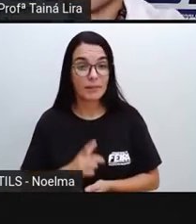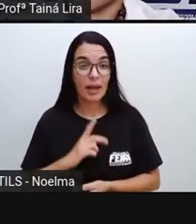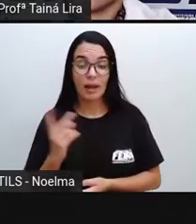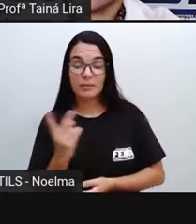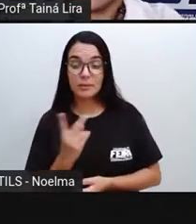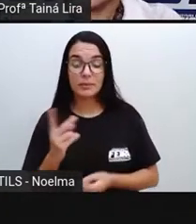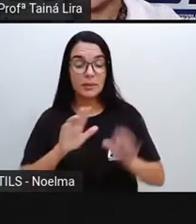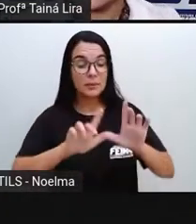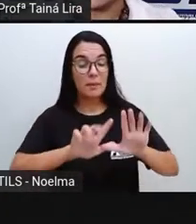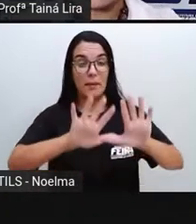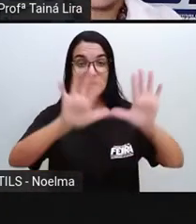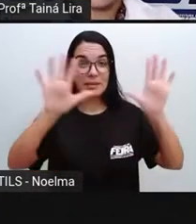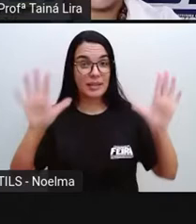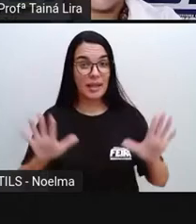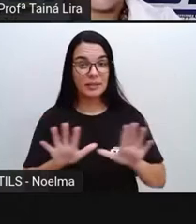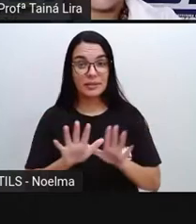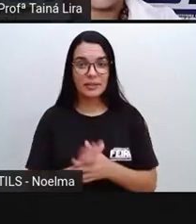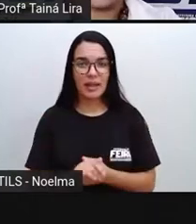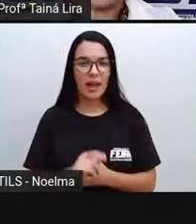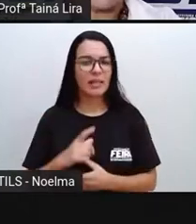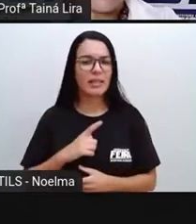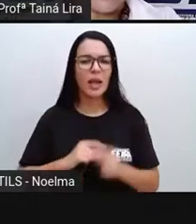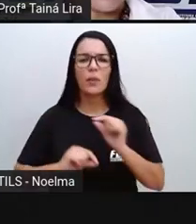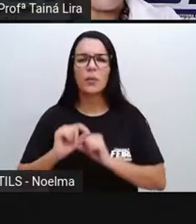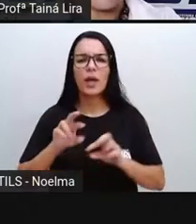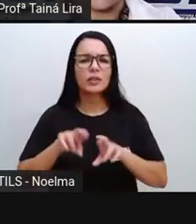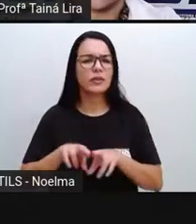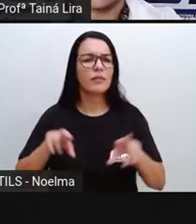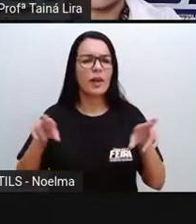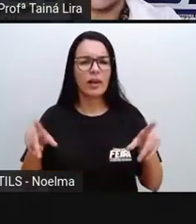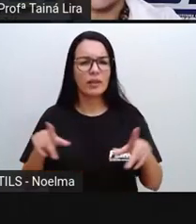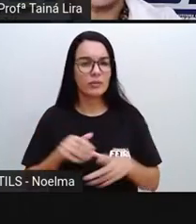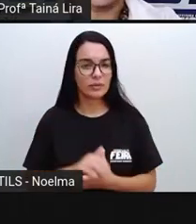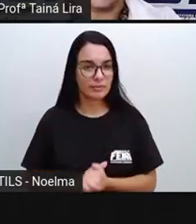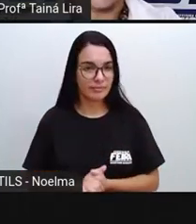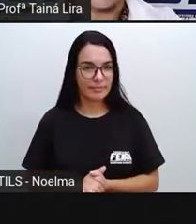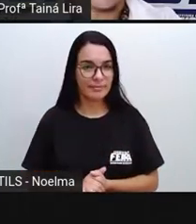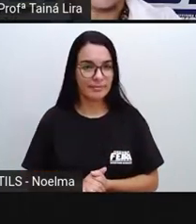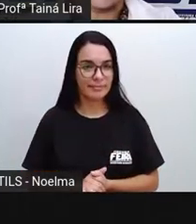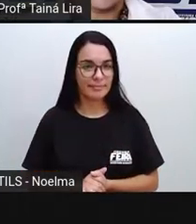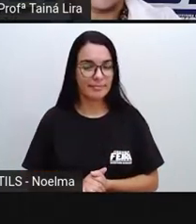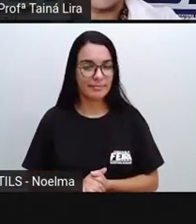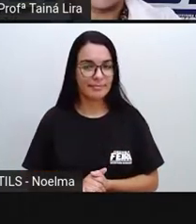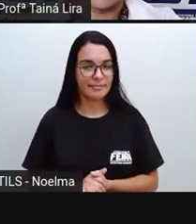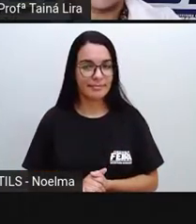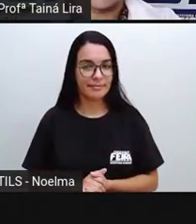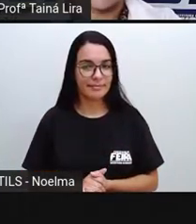paisagens. O que elas têm aí de diferente, tá? E aí?